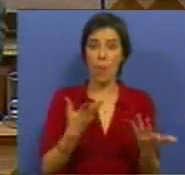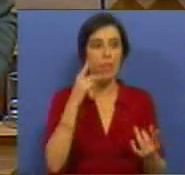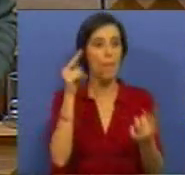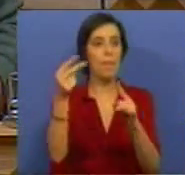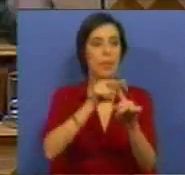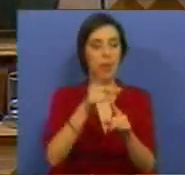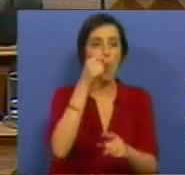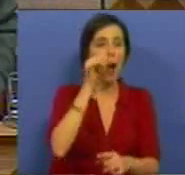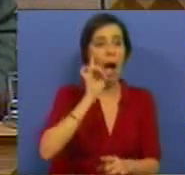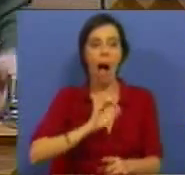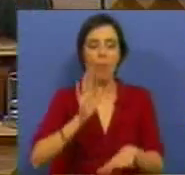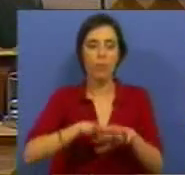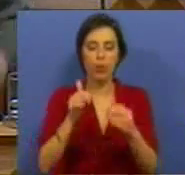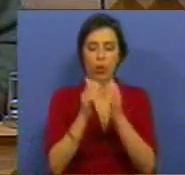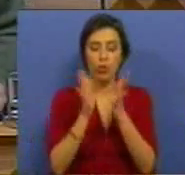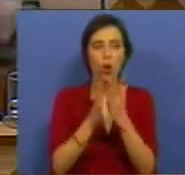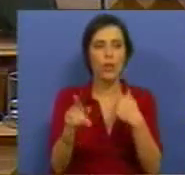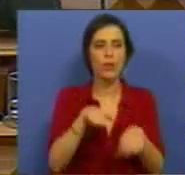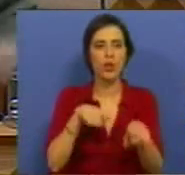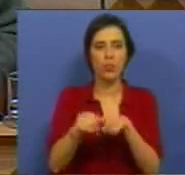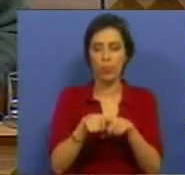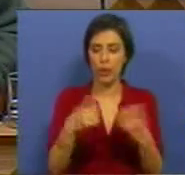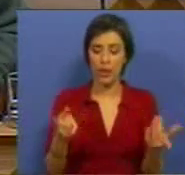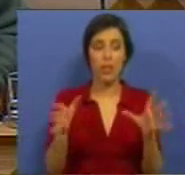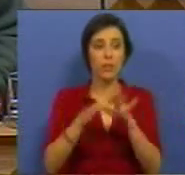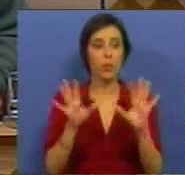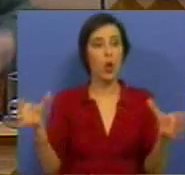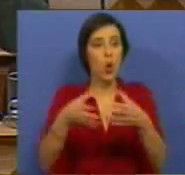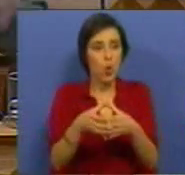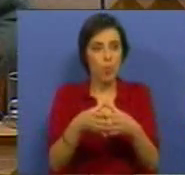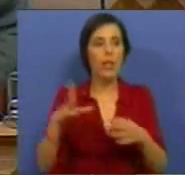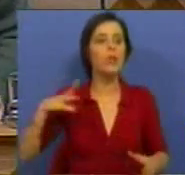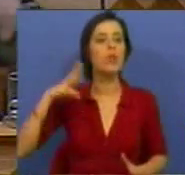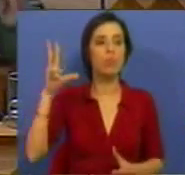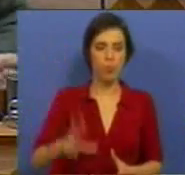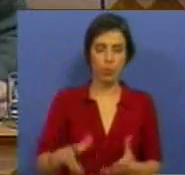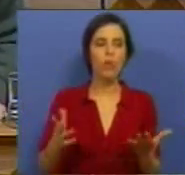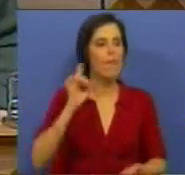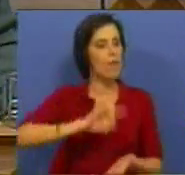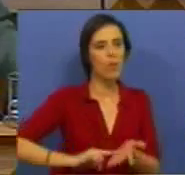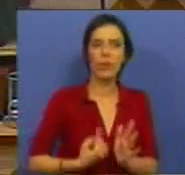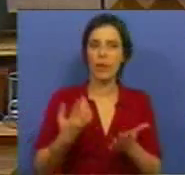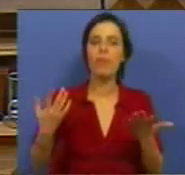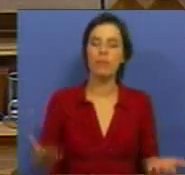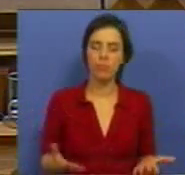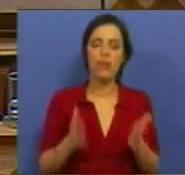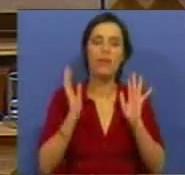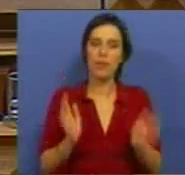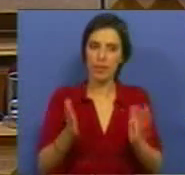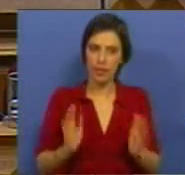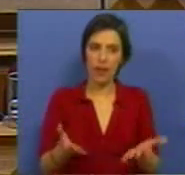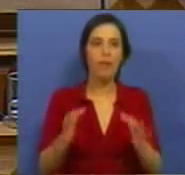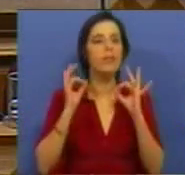da perspectiva de género em todas as políticas em relação às comunidades portuguesas é fundamental e deve